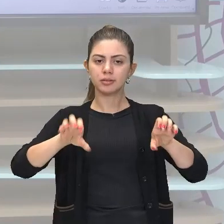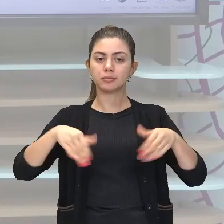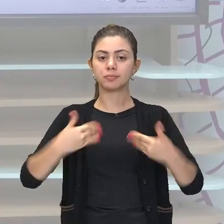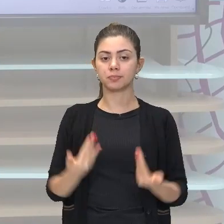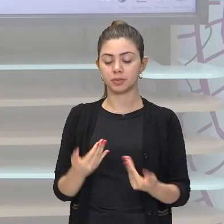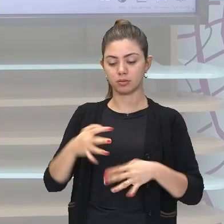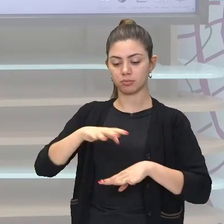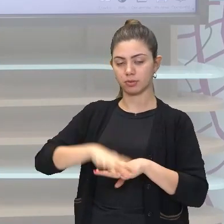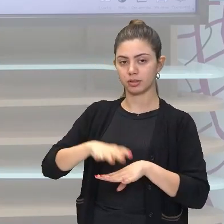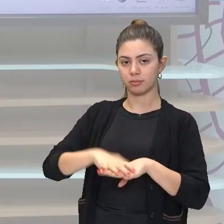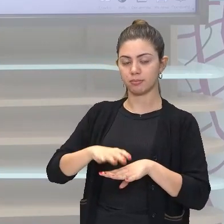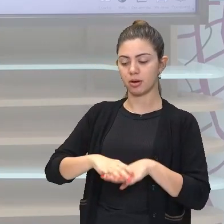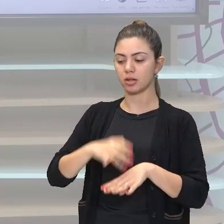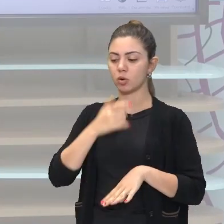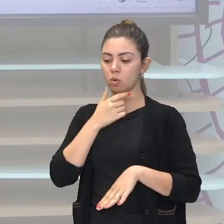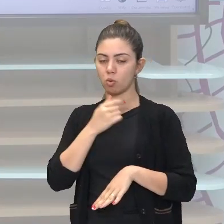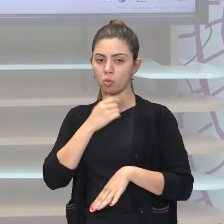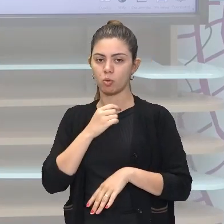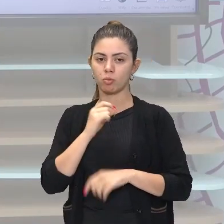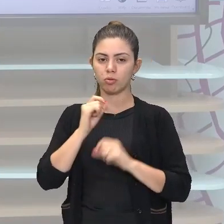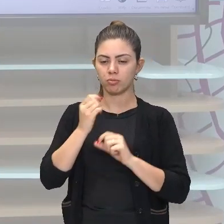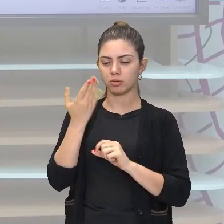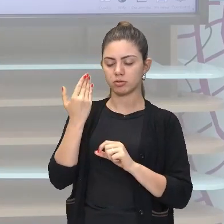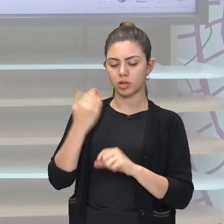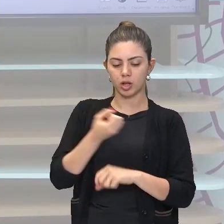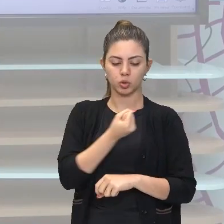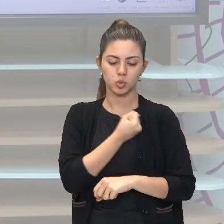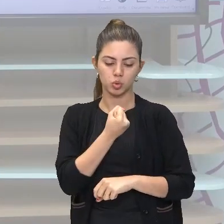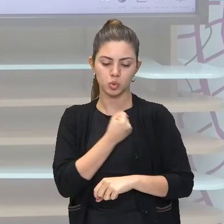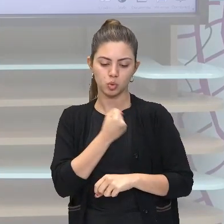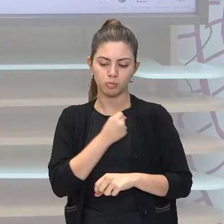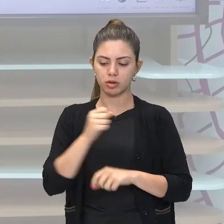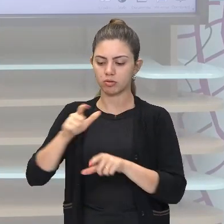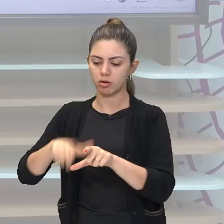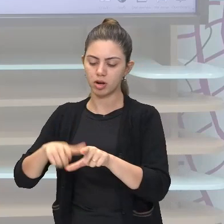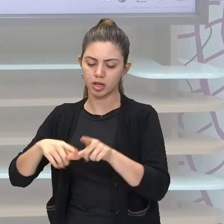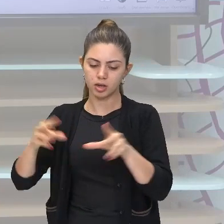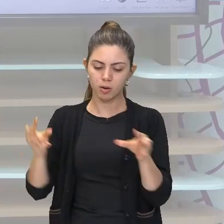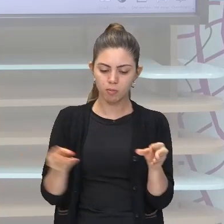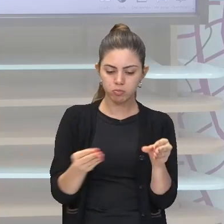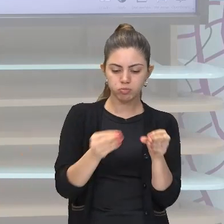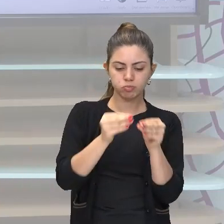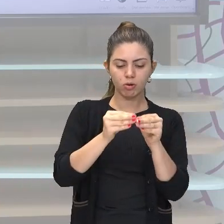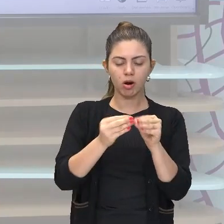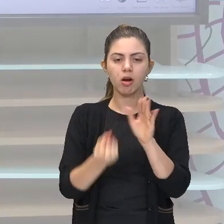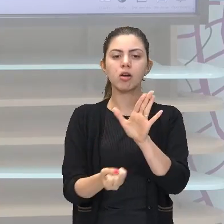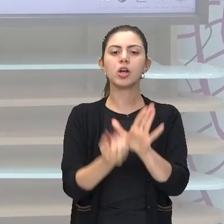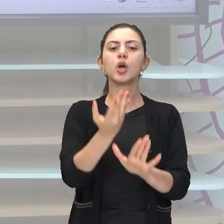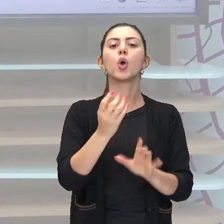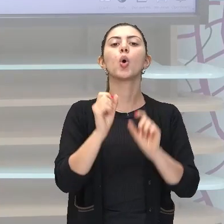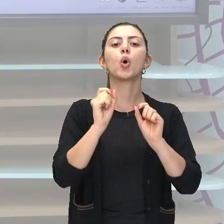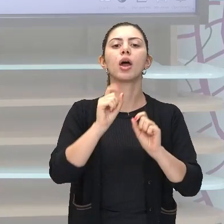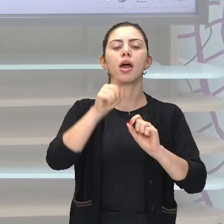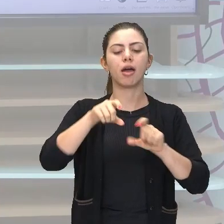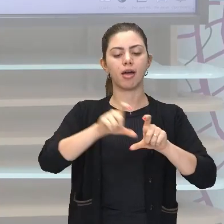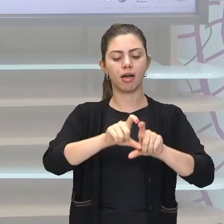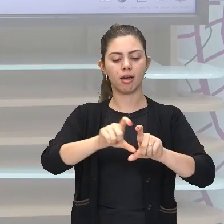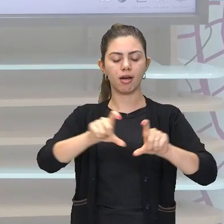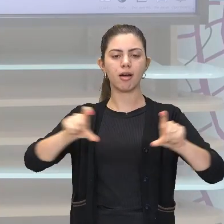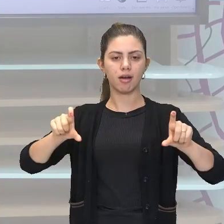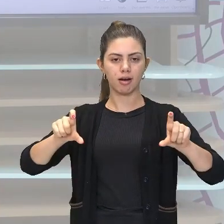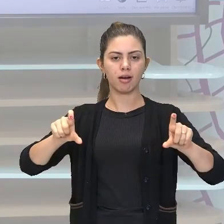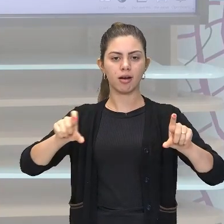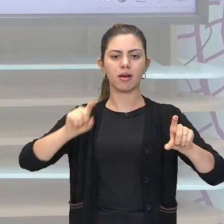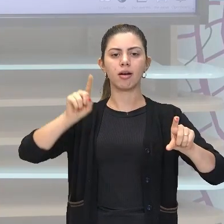pegou o número e acoplou as letras, ele construiu uma estrutura que nós denominamos de